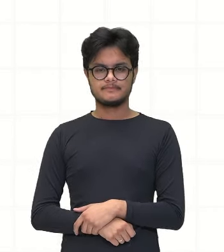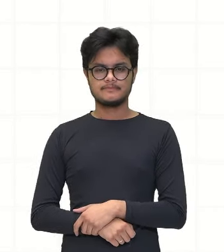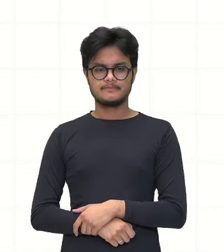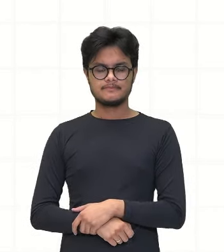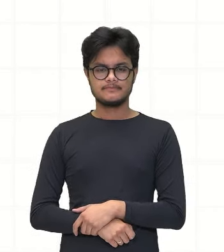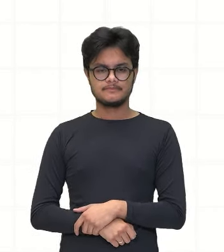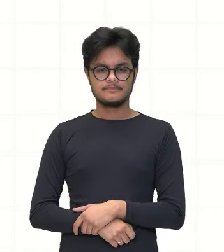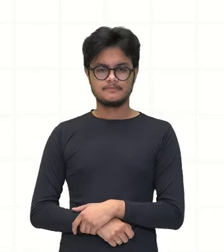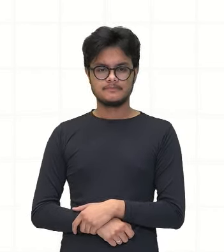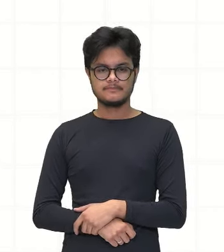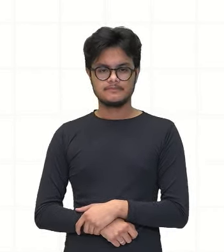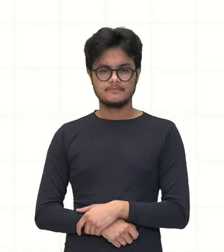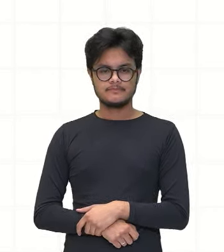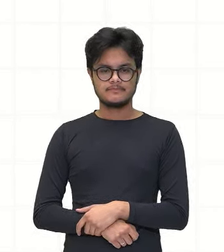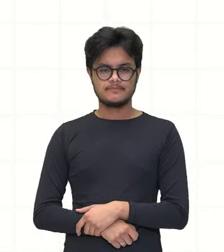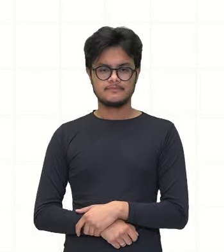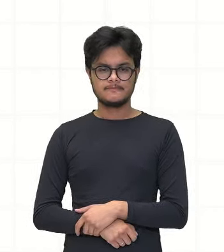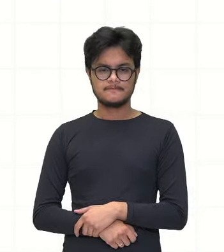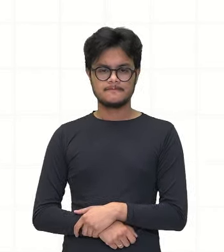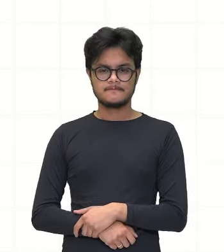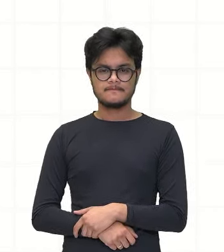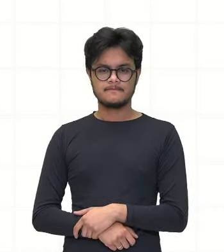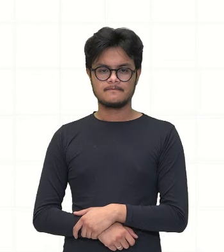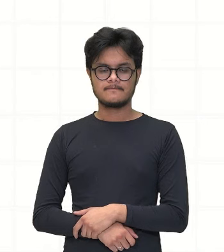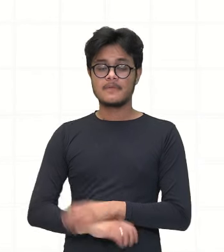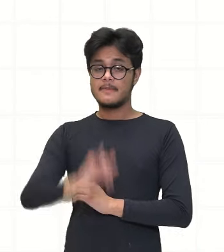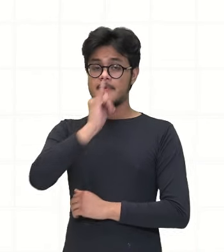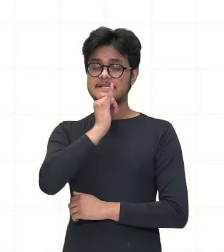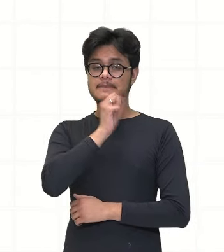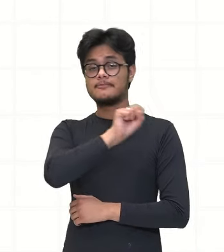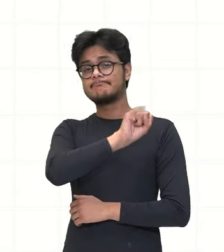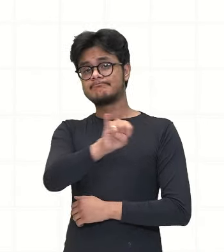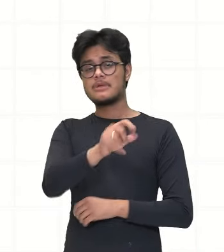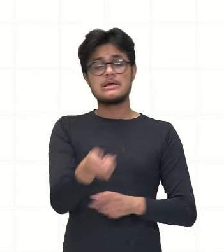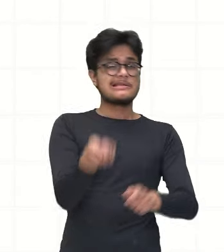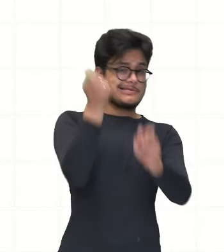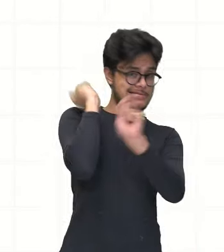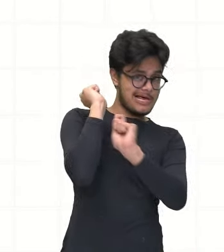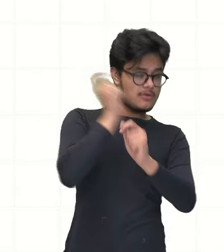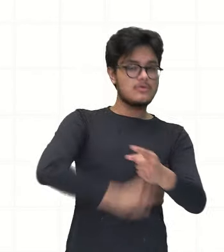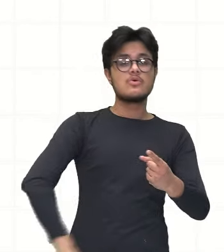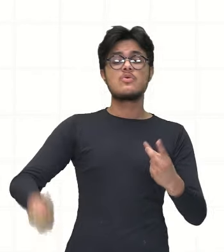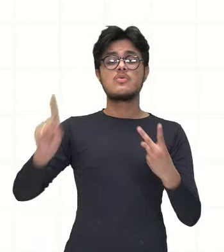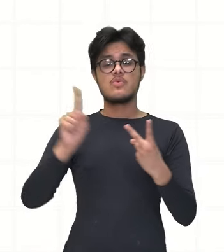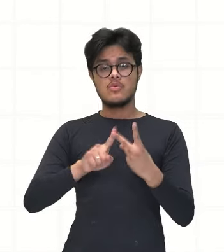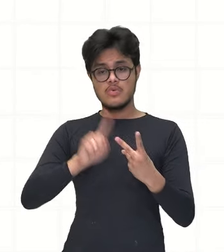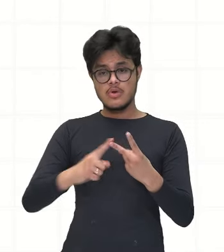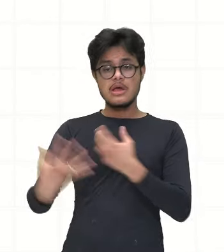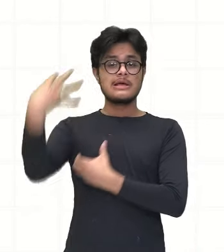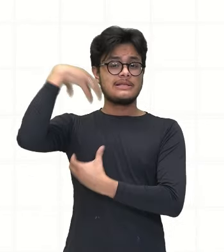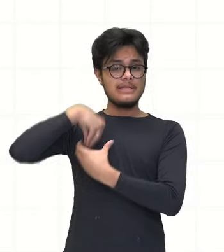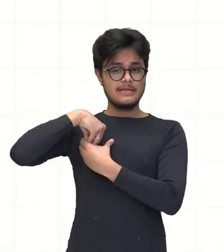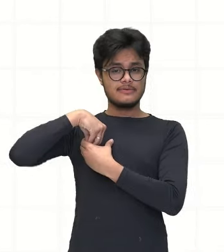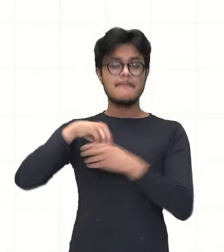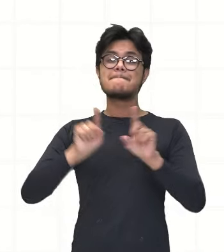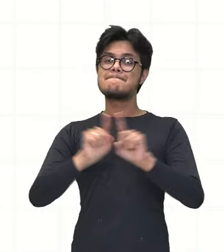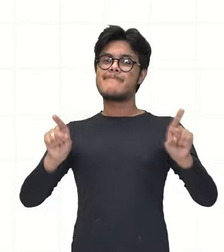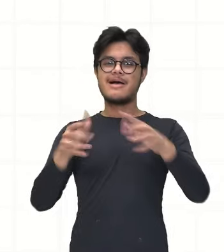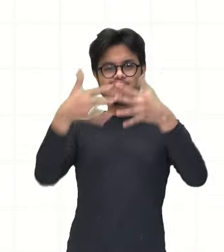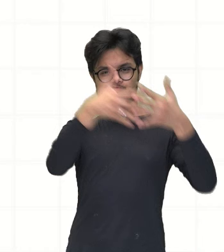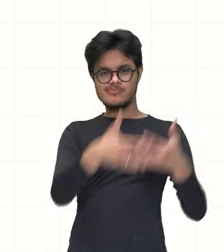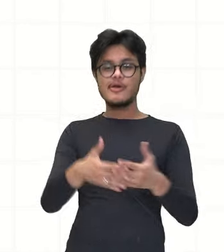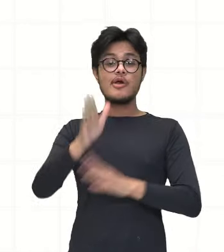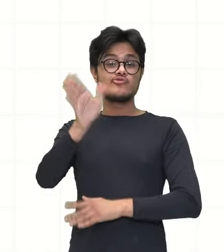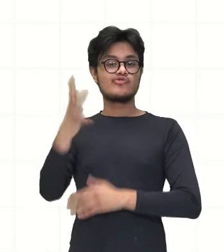Aí, ou uma coisa ou outra. Mas aí o problema diz que o veículo já foi carregado, mas